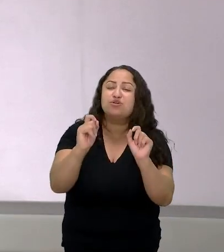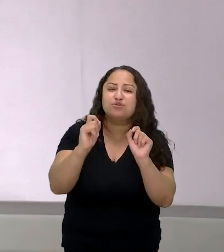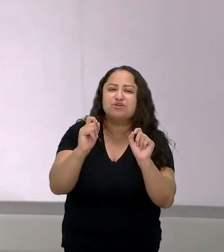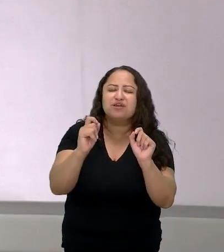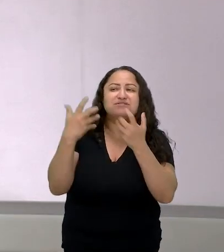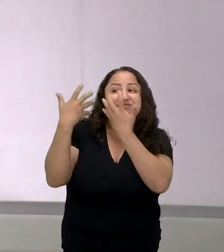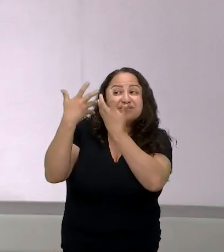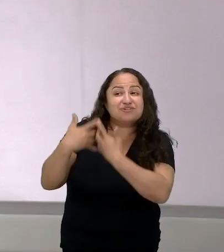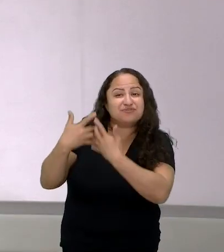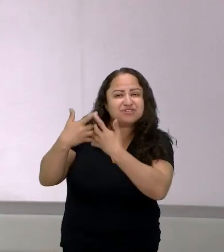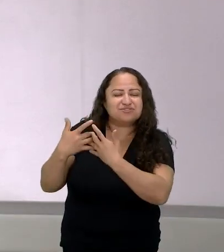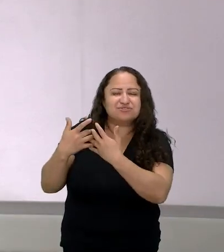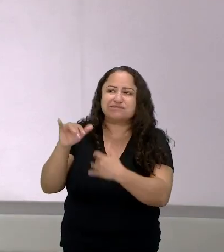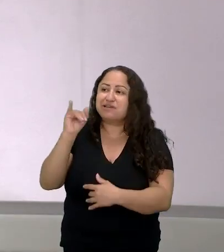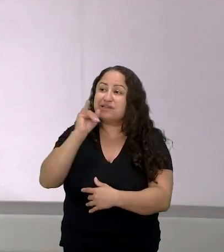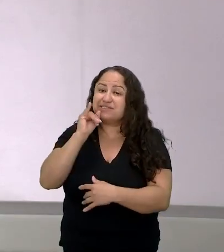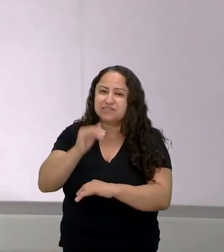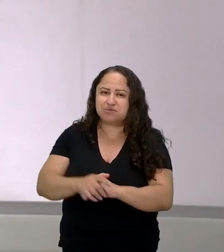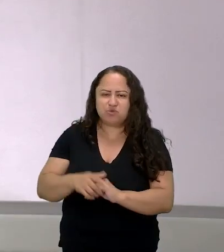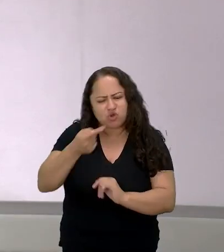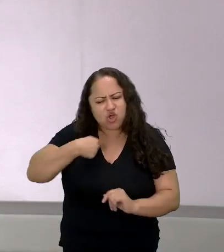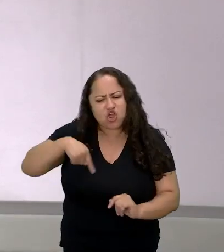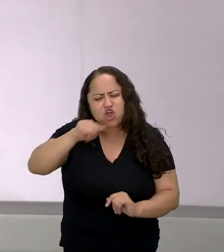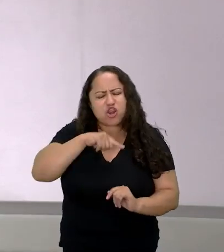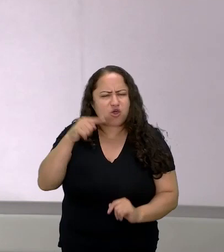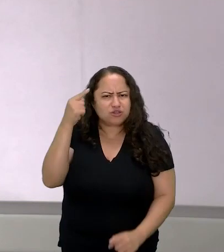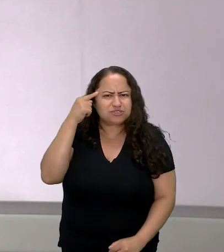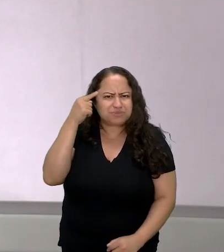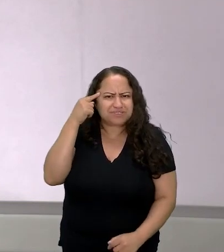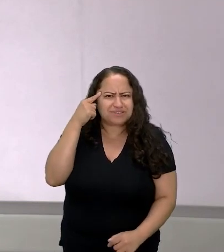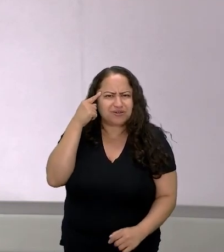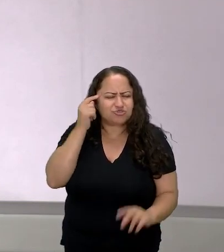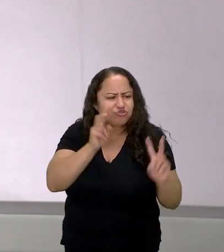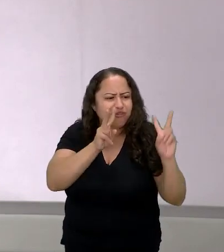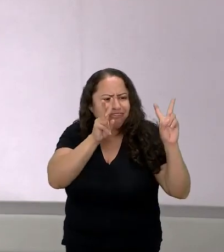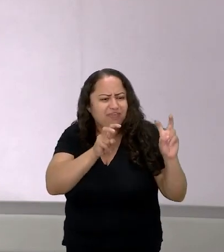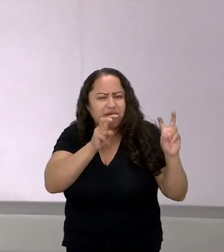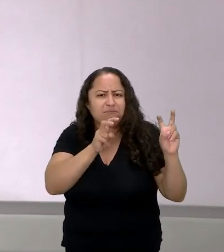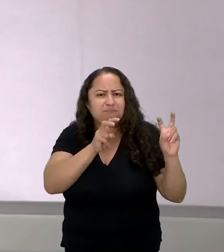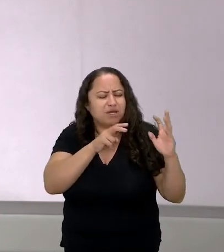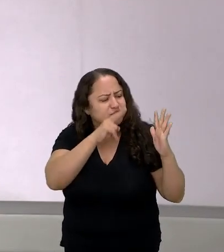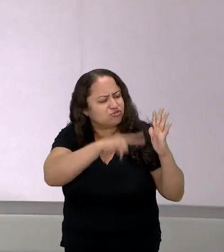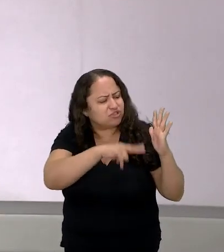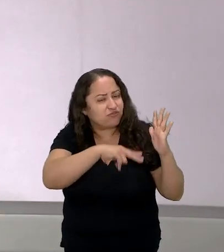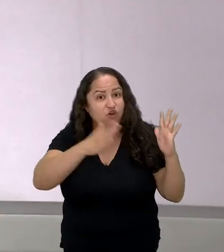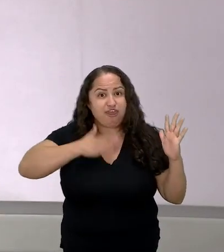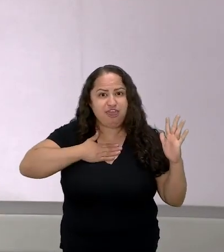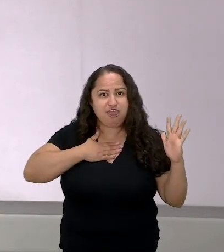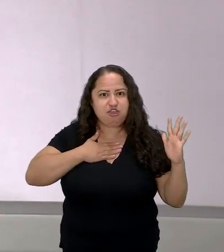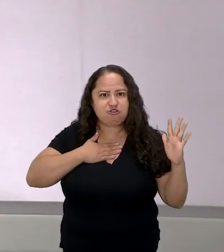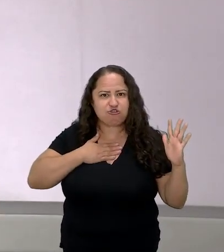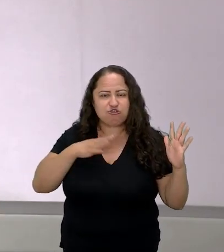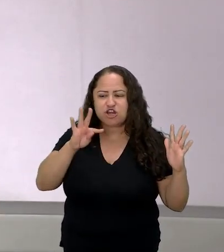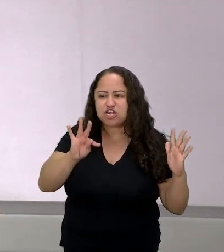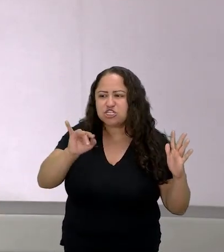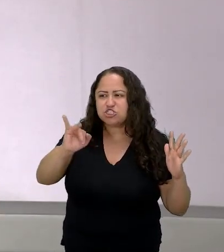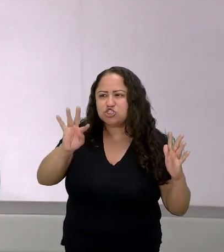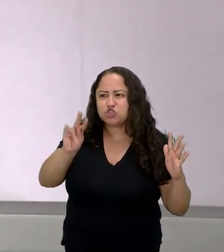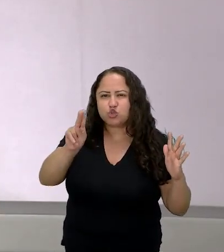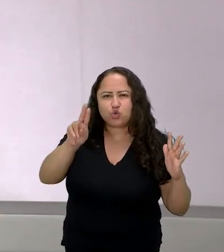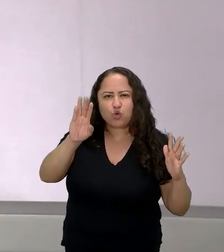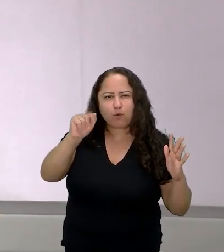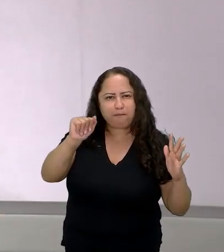reflexões então por exemplo quando nós pensamos no título desse livro eu tituba bruxa negra